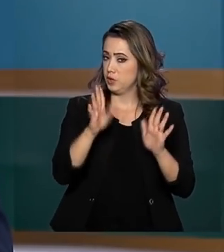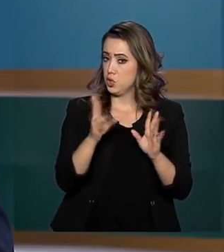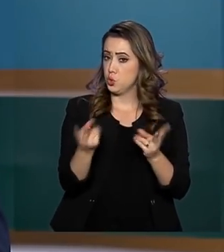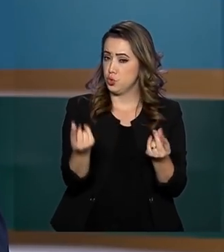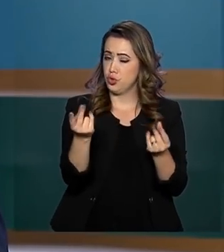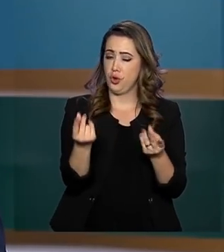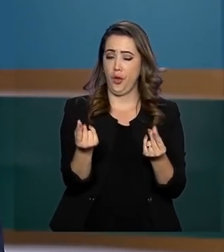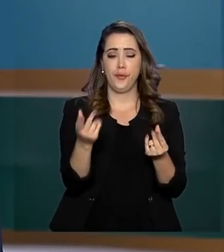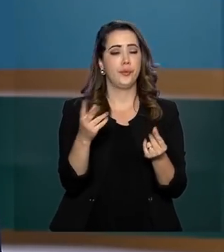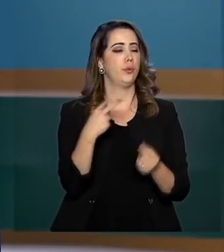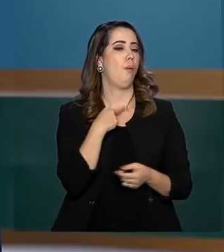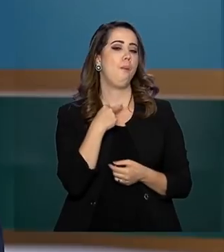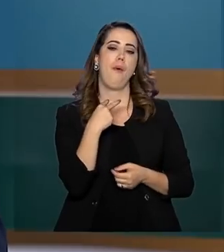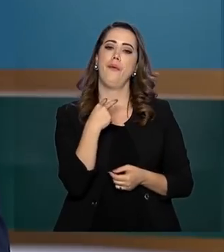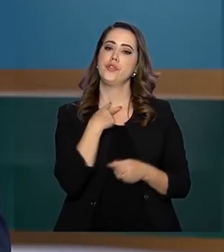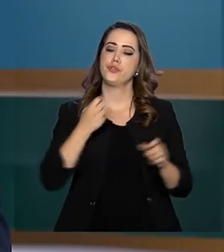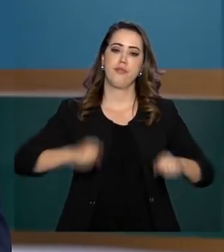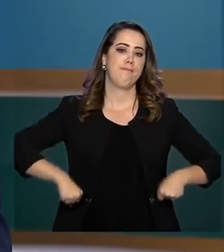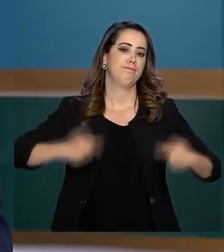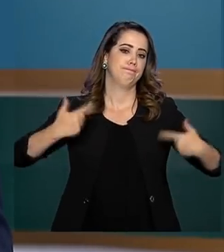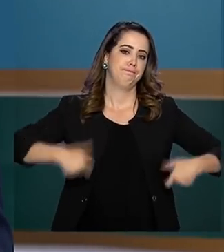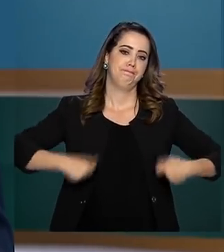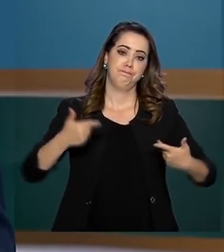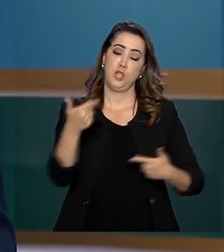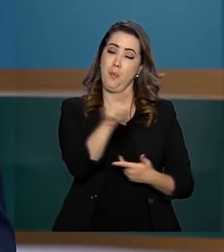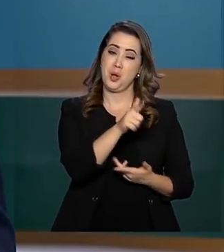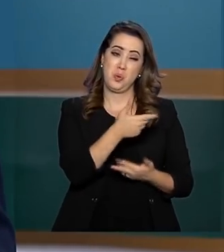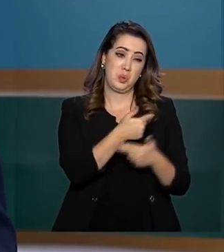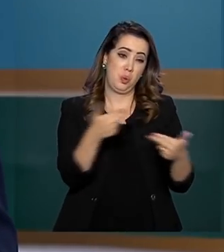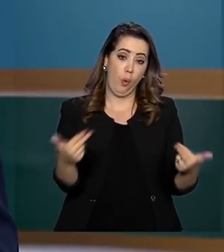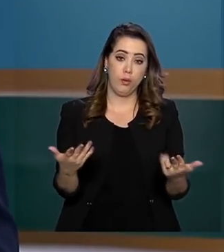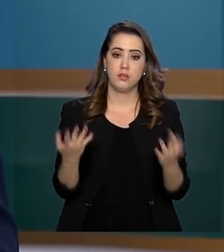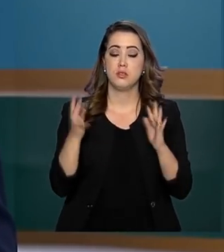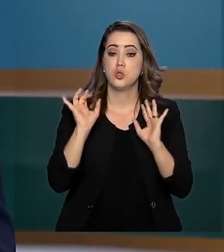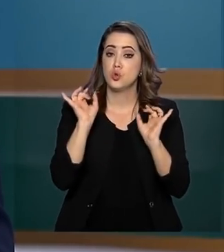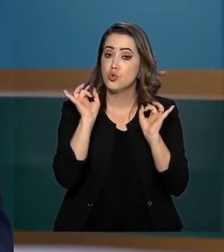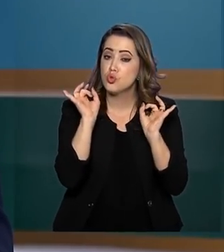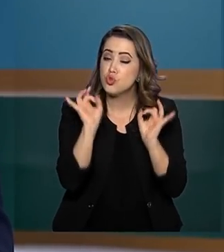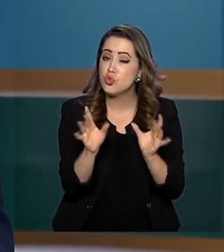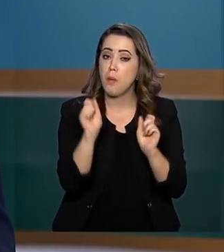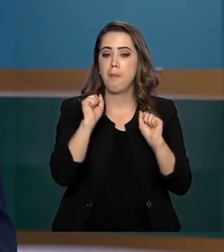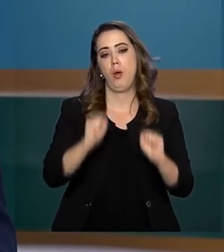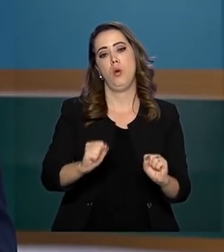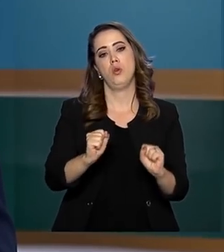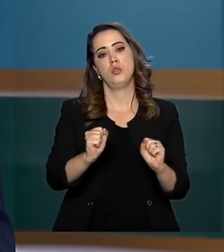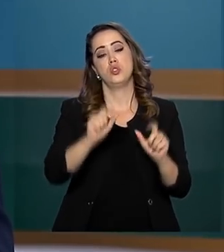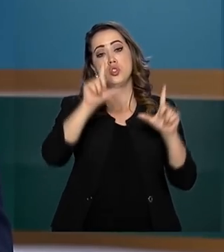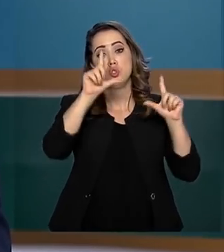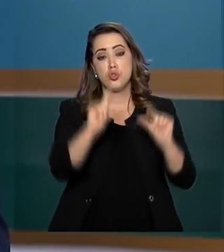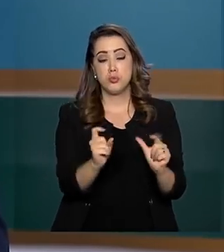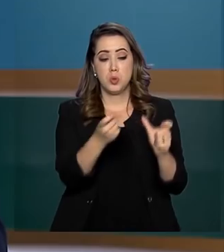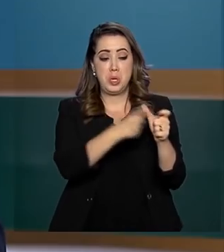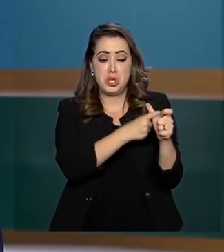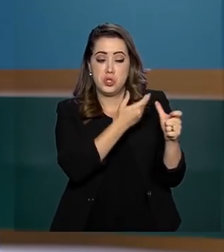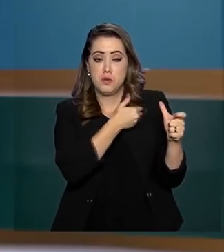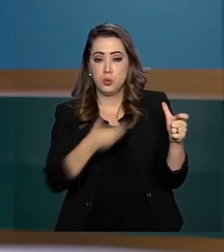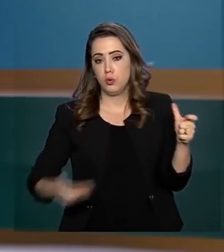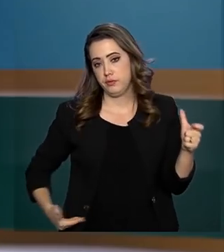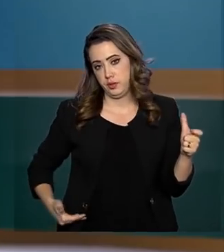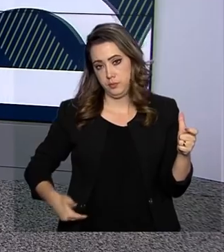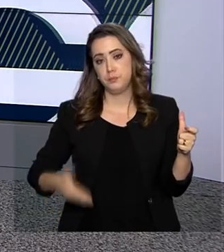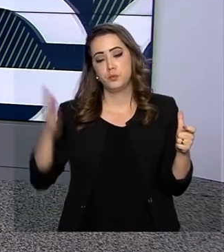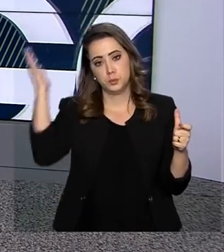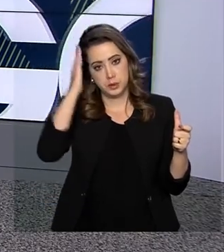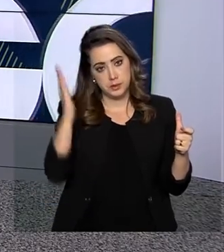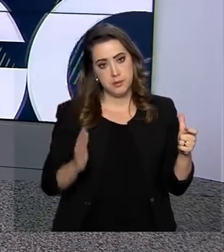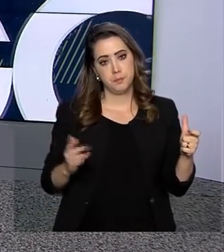dinheiro não pode ser usado como receita para outros tipos de gastos. Ele vai servir para reduzir a dívida pública brasileira.